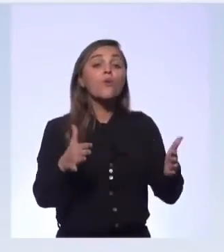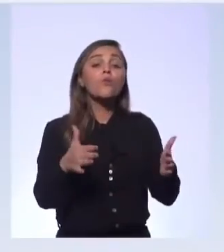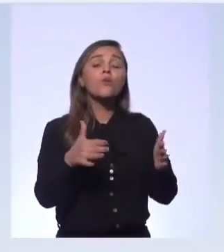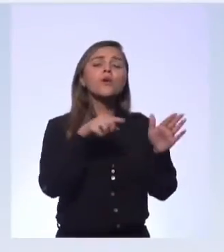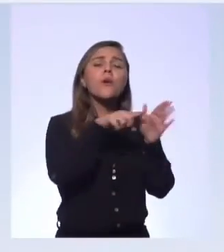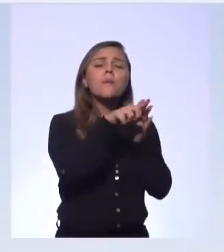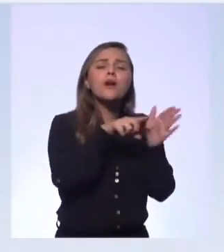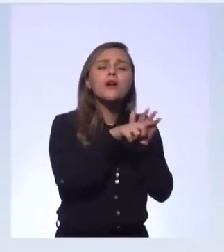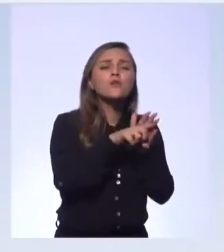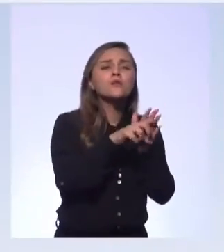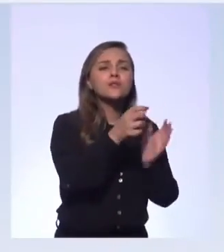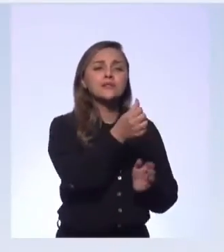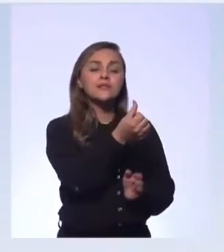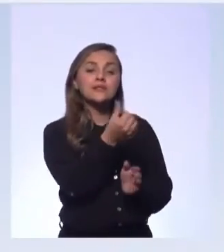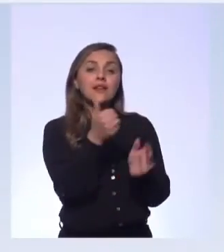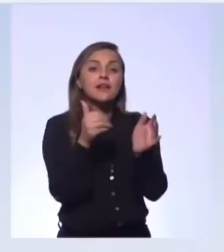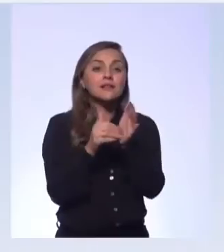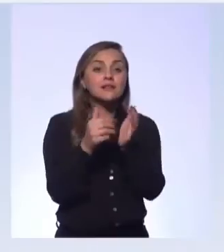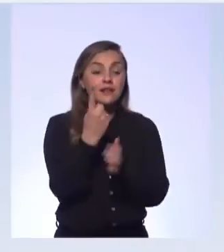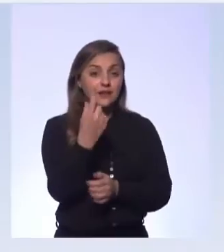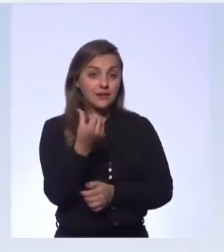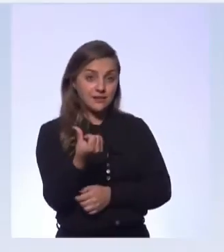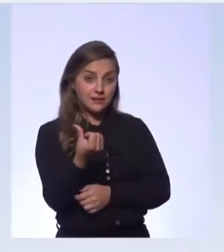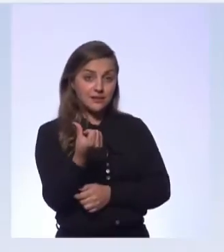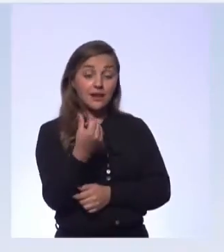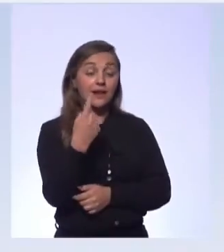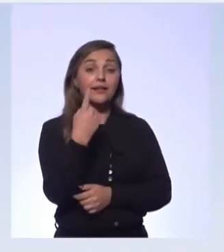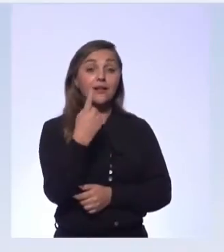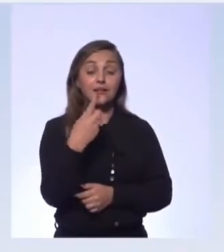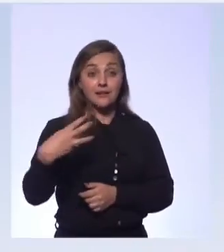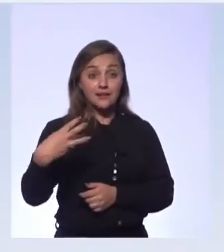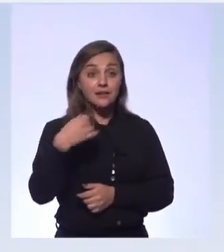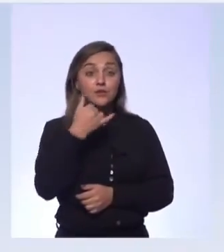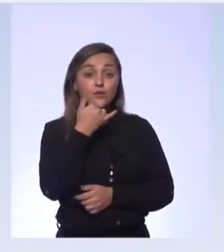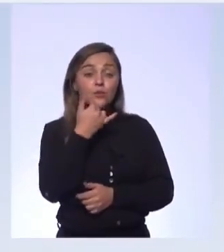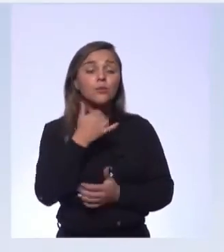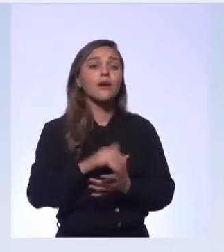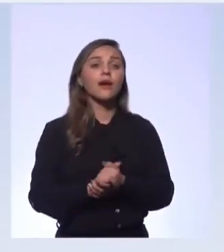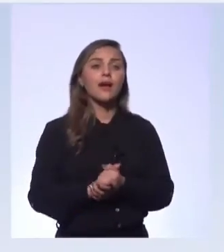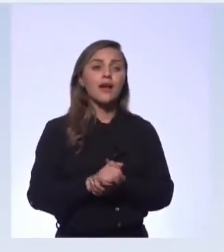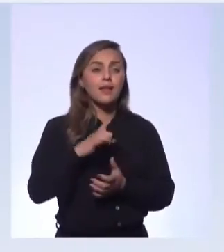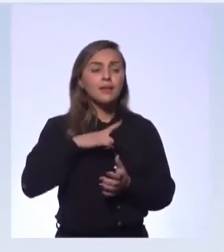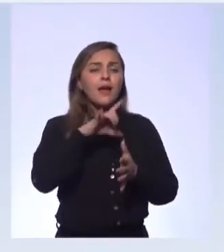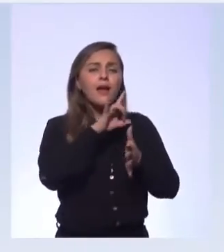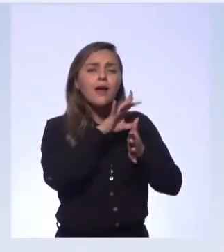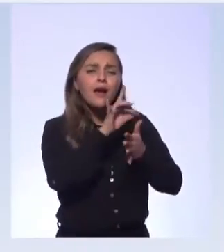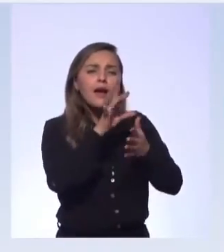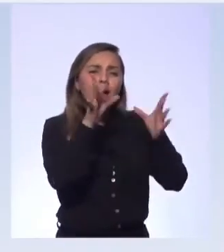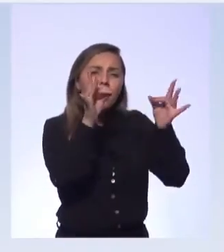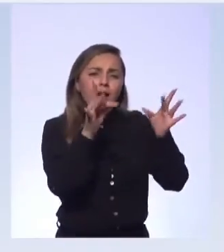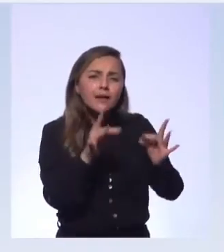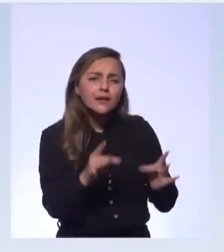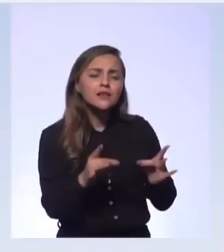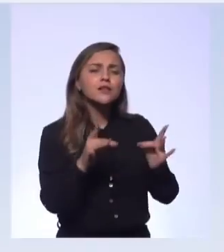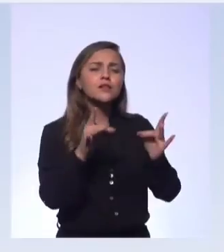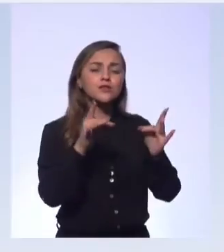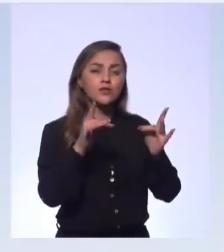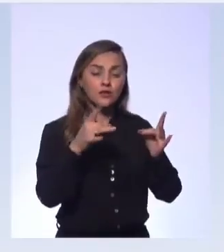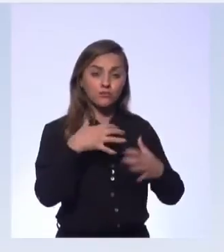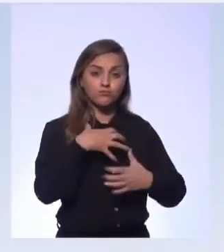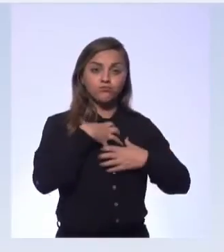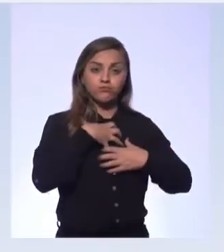treze, a gente está trabalhando muito em cima daquilo que são as competências, as características do comportamento empreendedor, em cima da base de